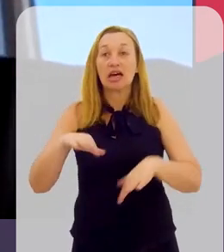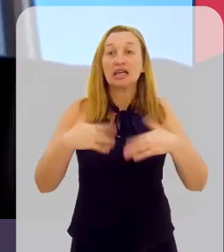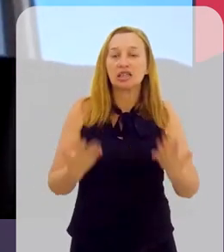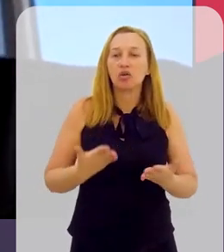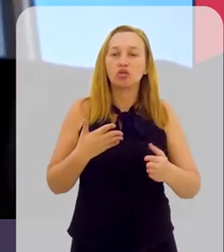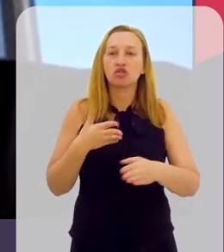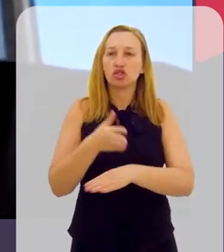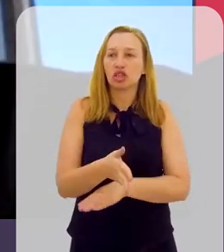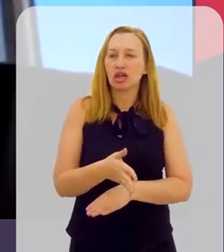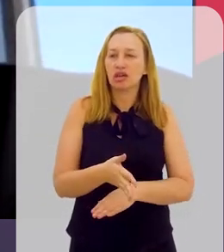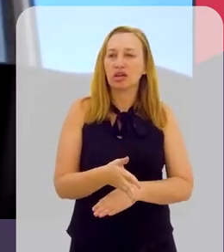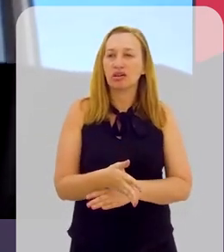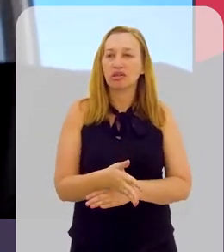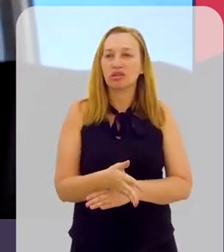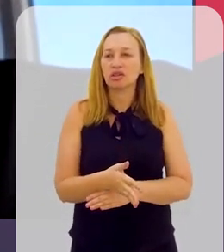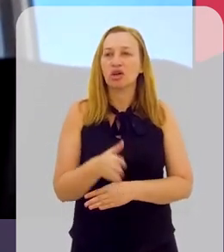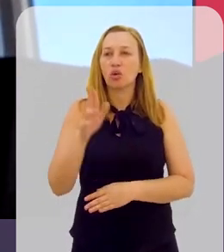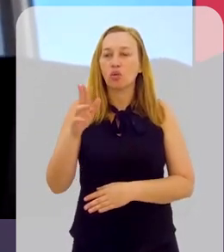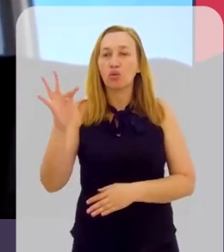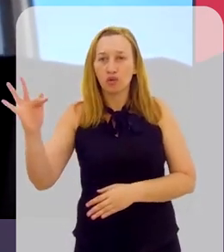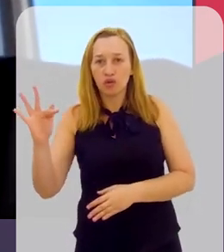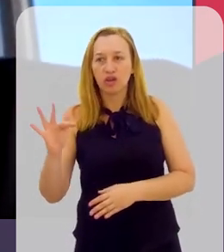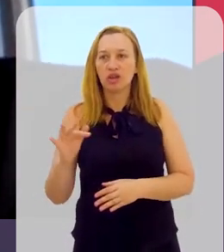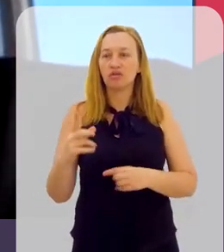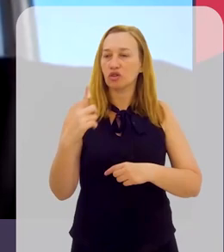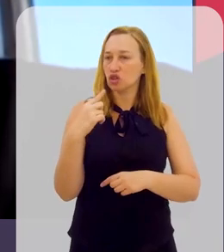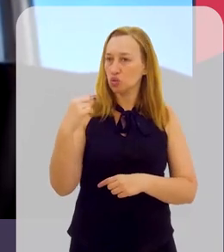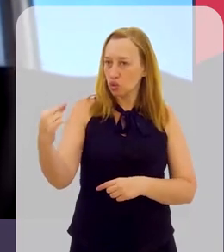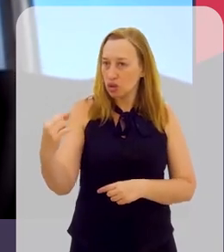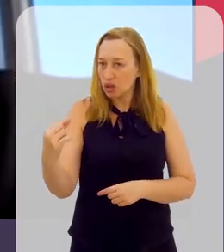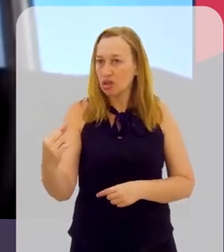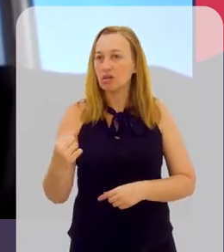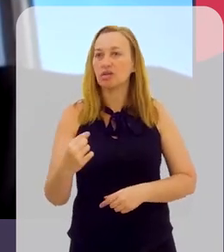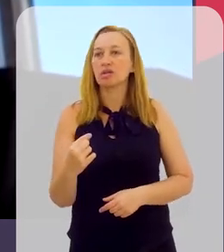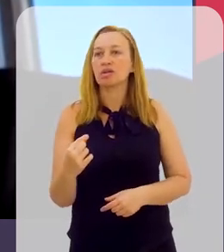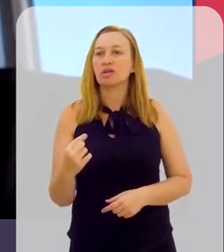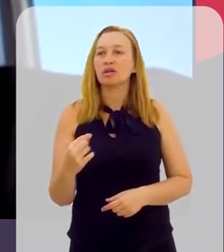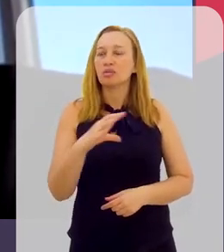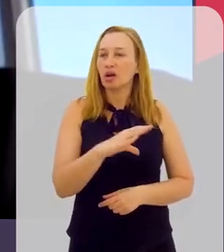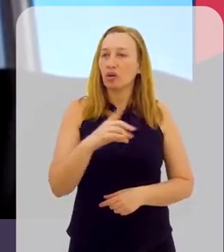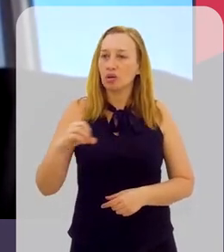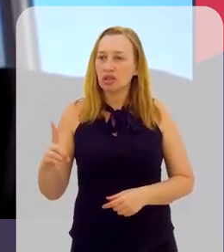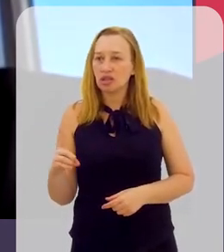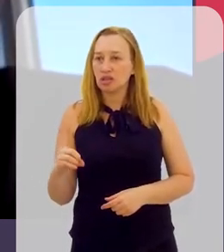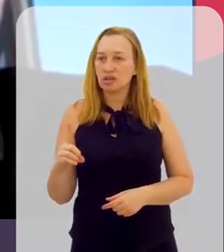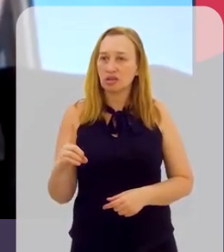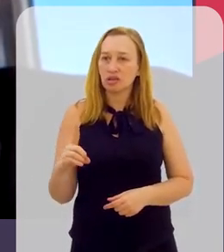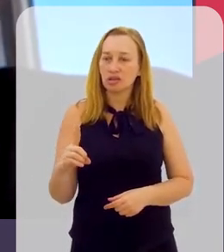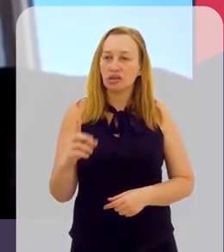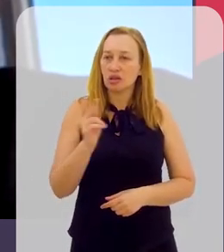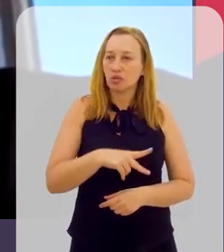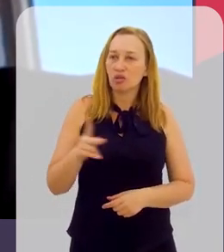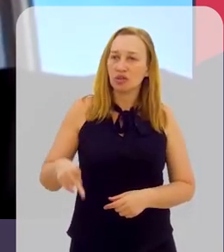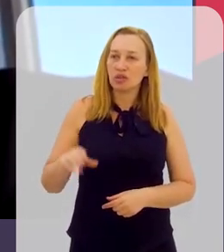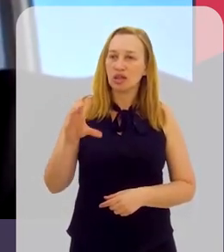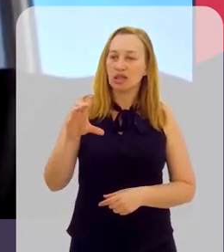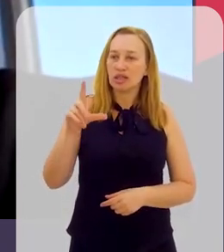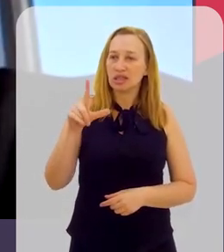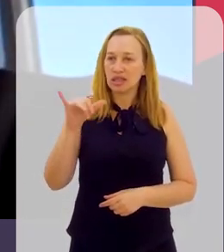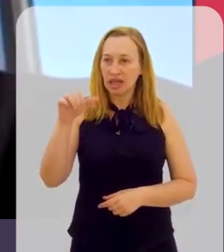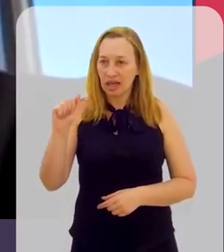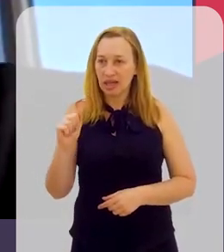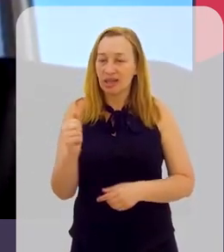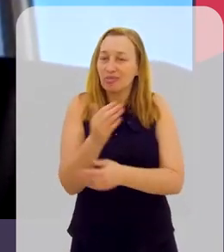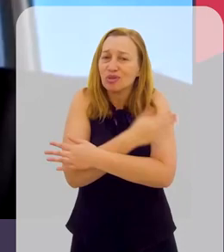Então, quando eu cheguei na UF e fui selecionado pela coordenadora, professora